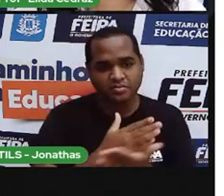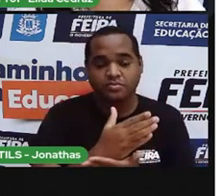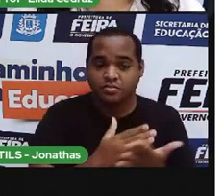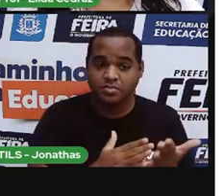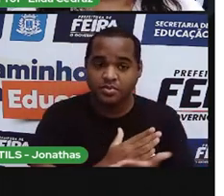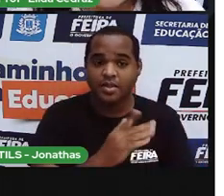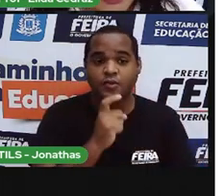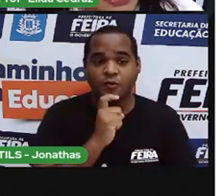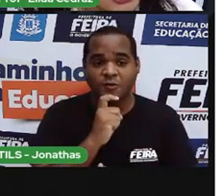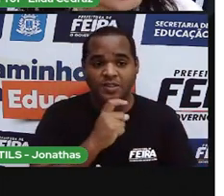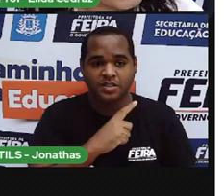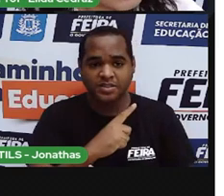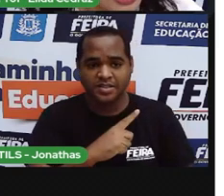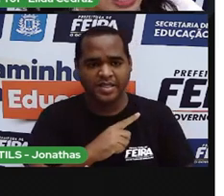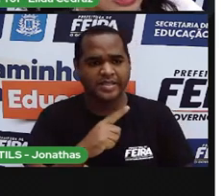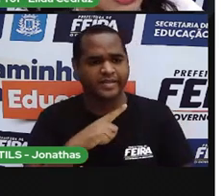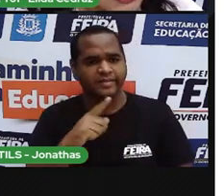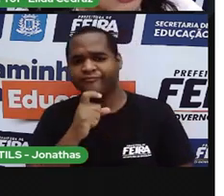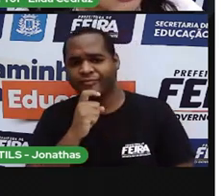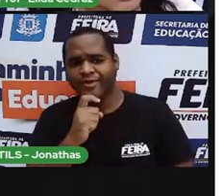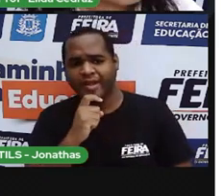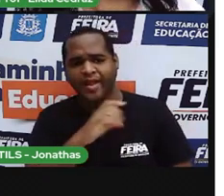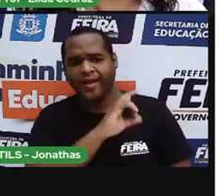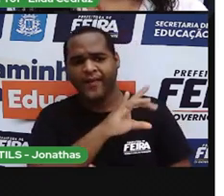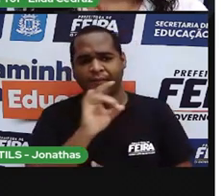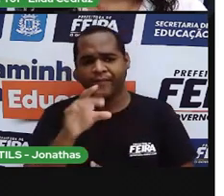sendo que nós temos geladeira?